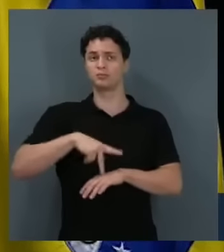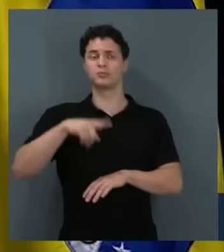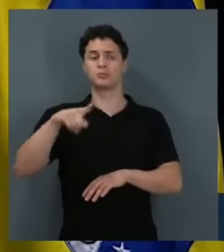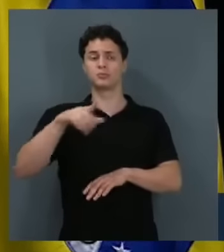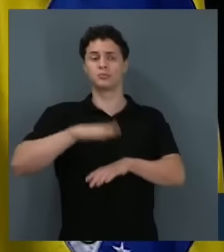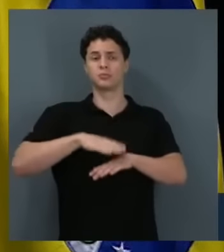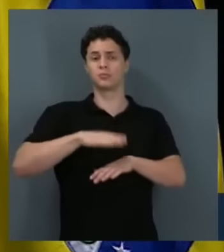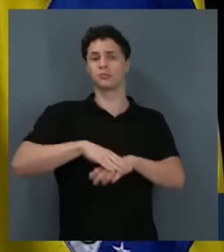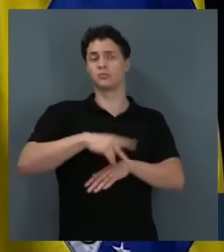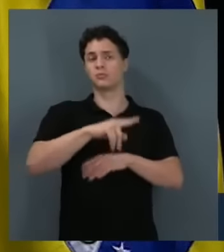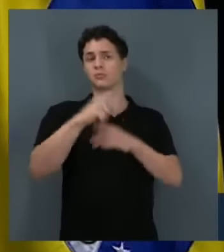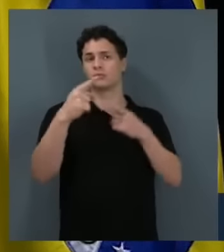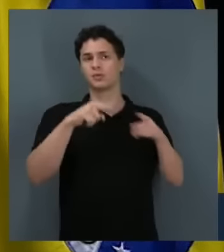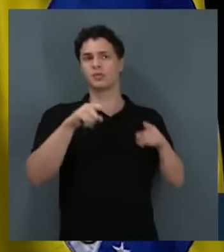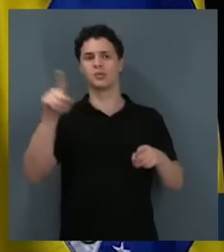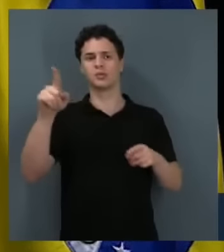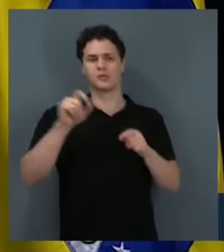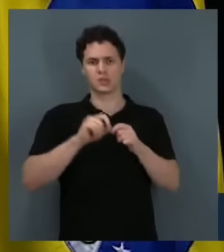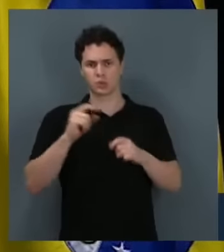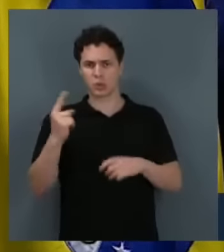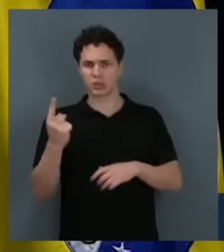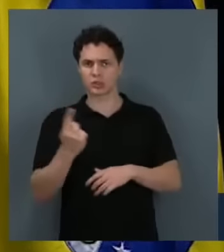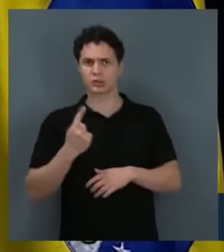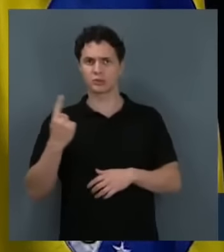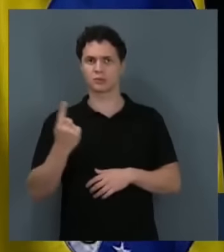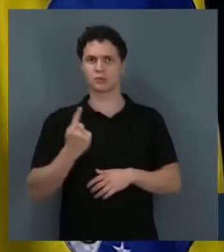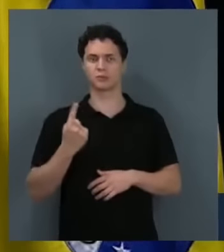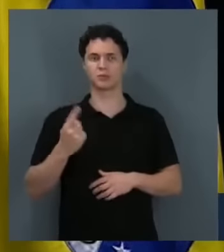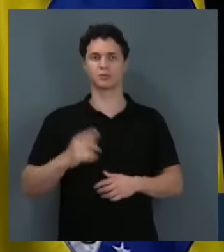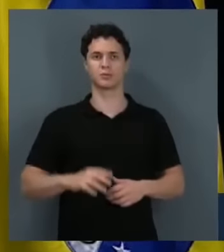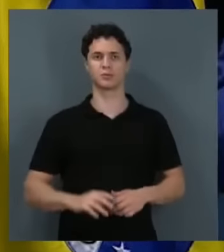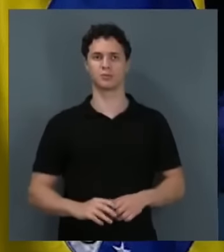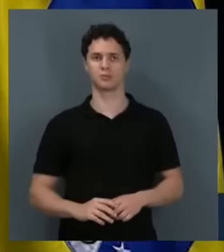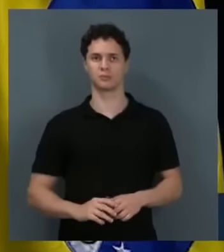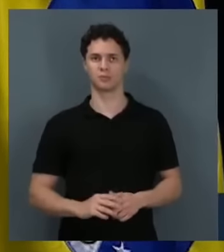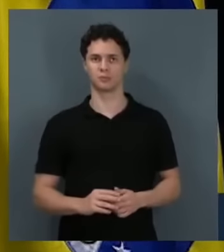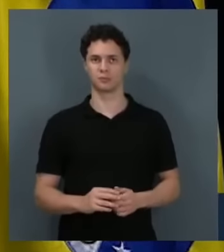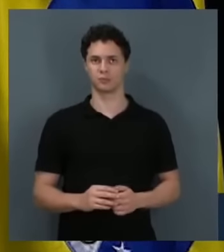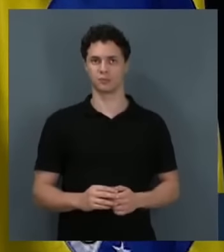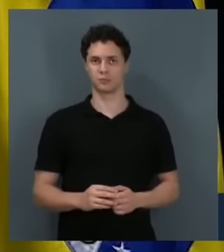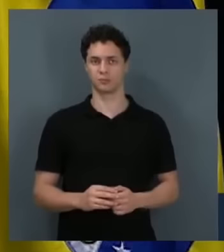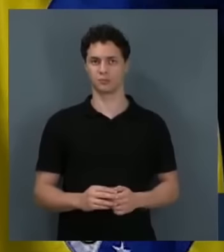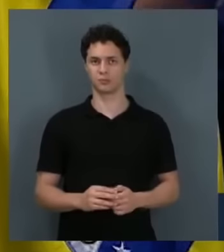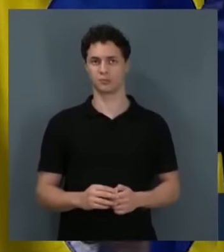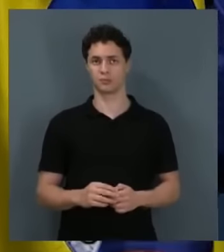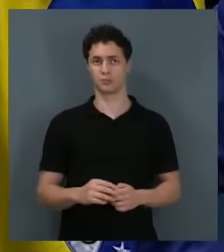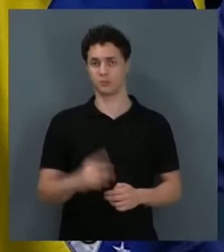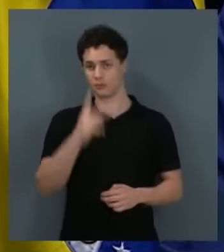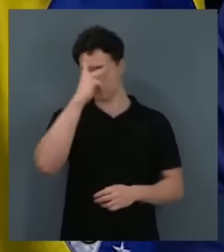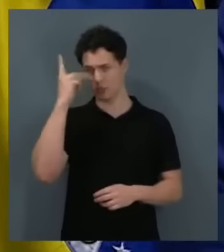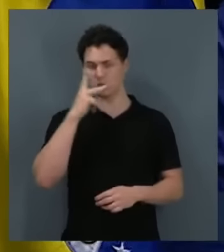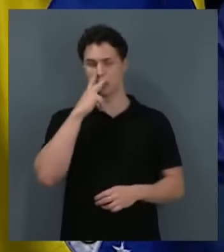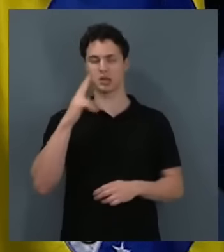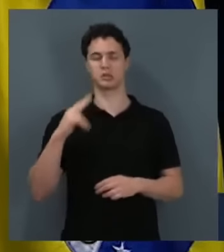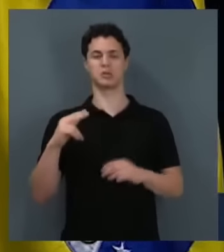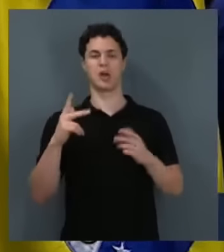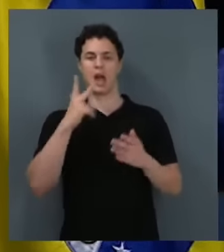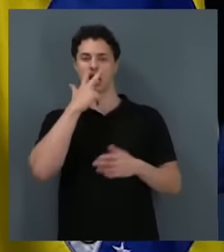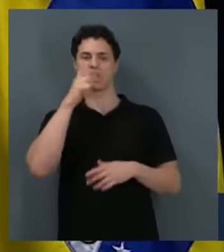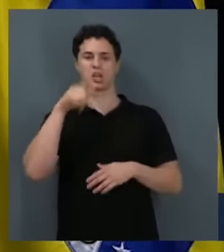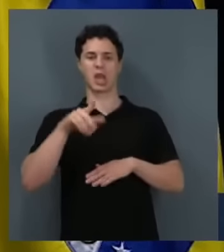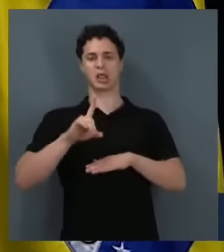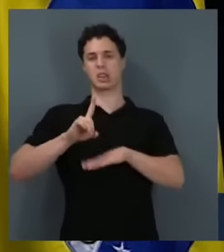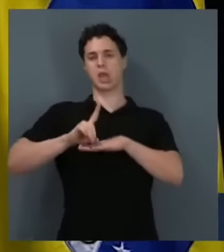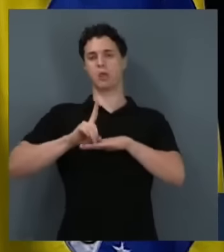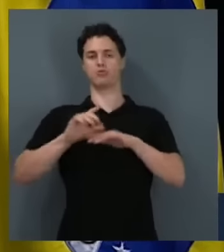gente e ele não faz isso sozinho. Ele faz isso sozinho. Os deuses do Olimpo, no Brasil, que são